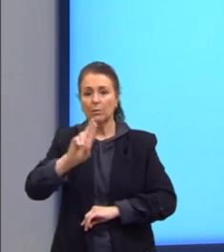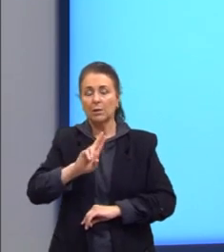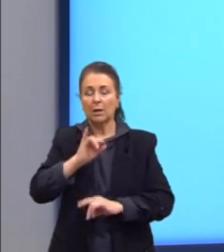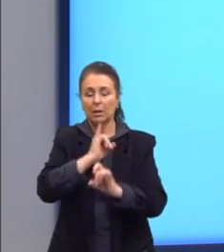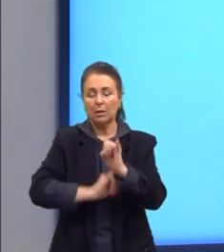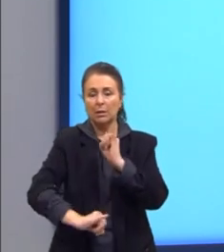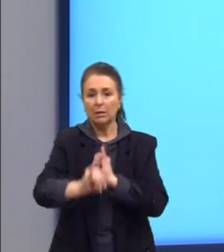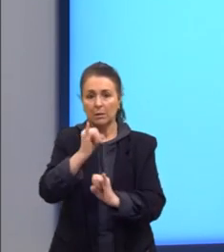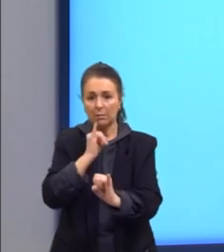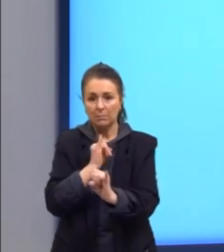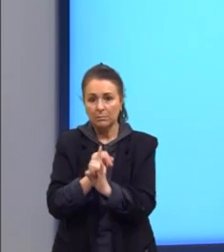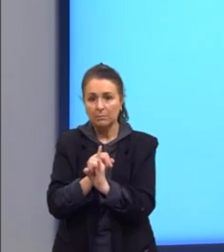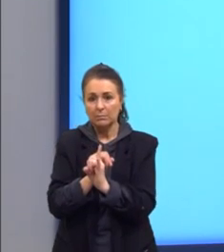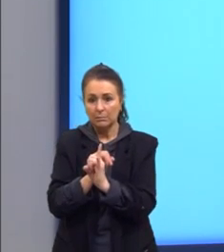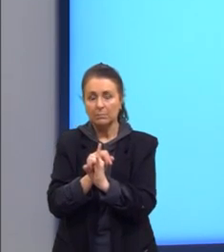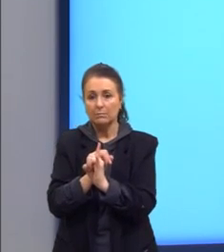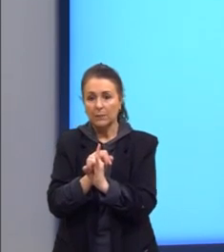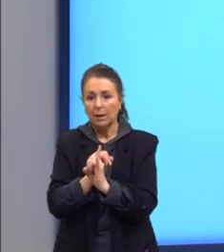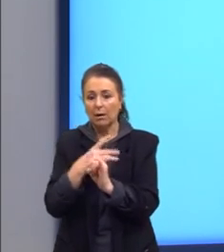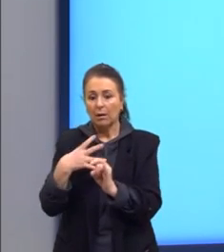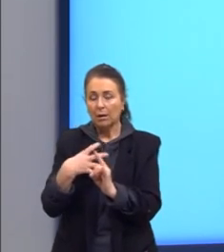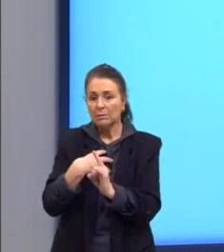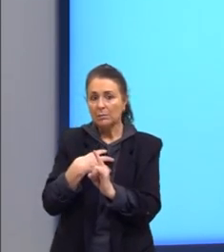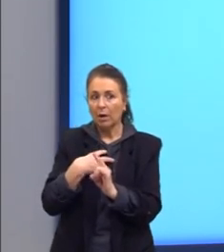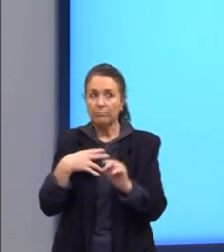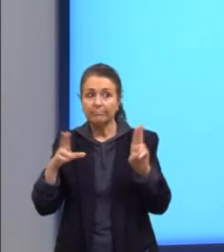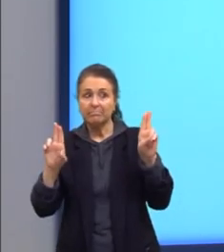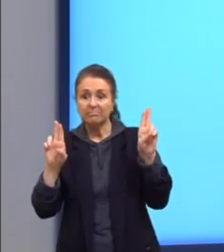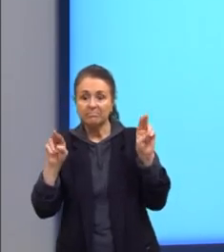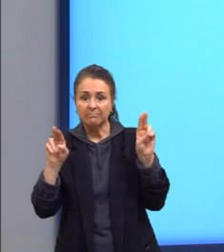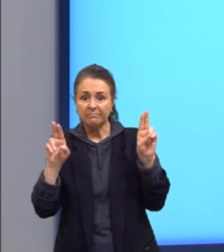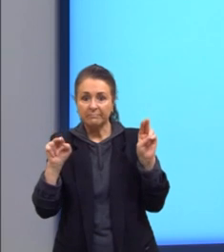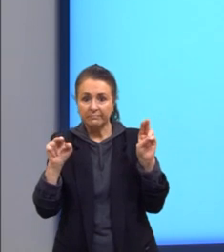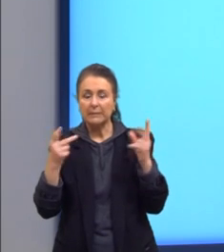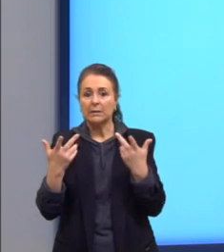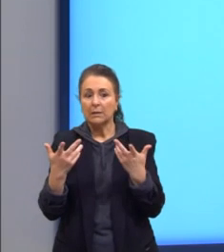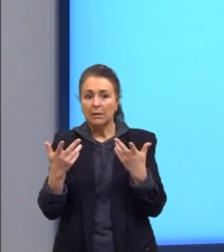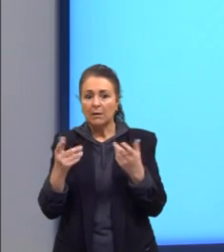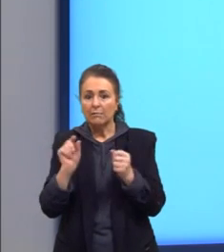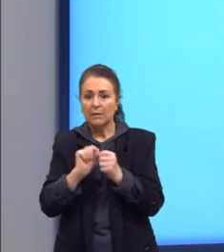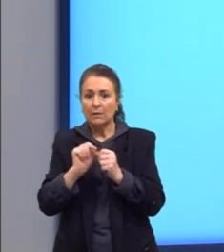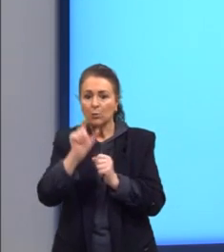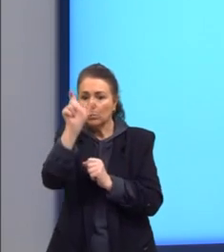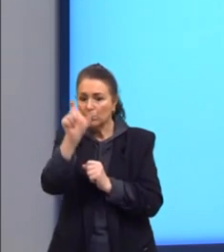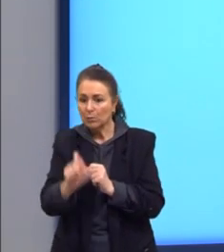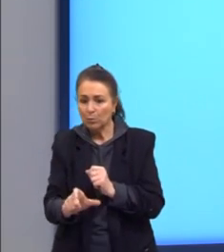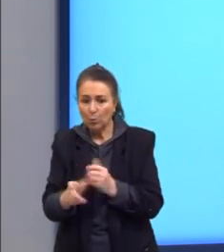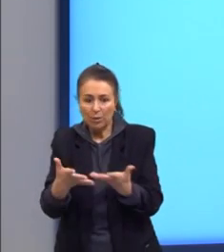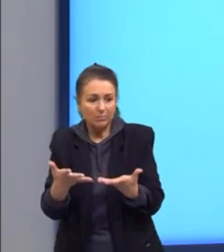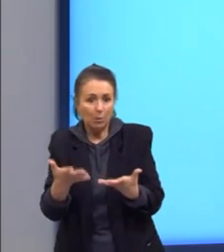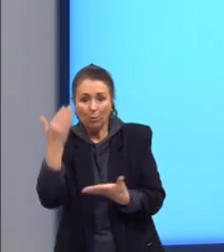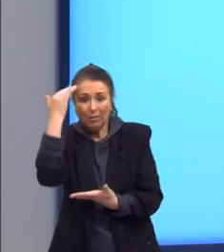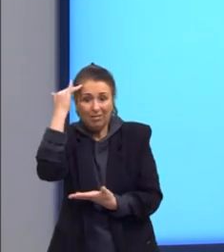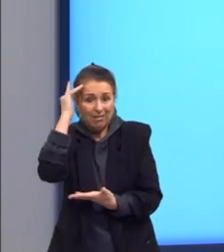internet está, entre aspas, emburrecendo o português do nosso